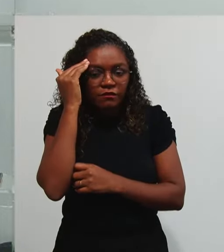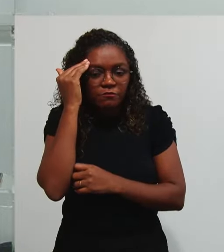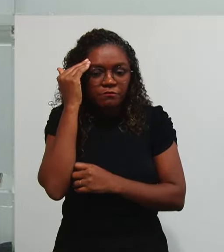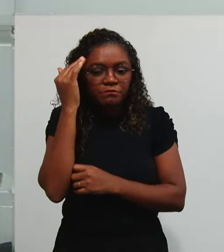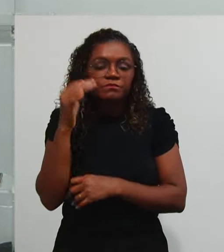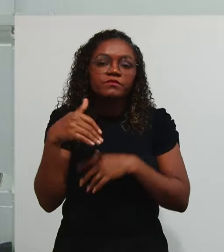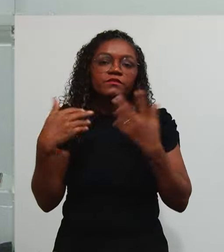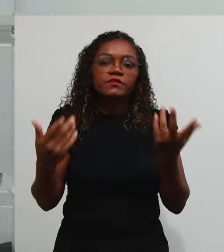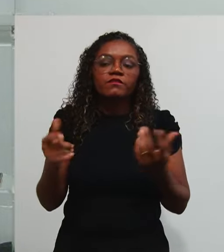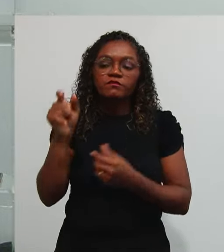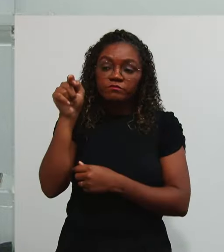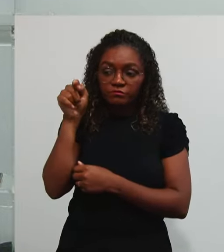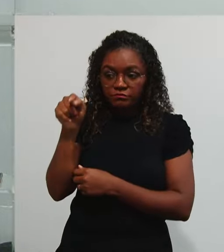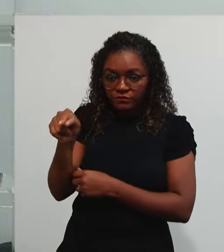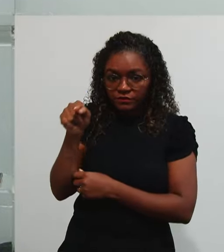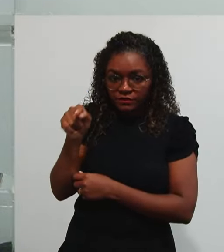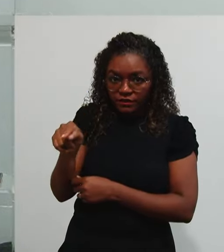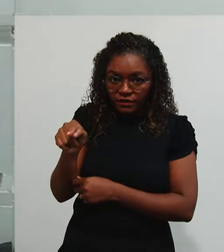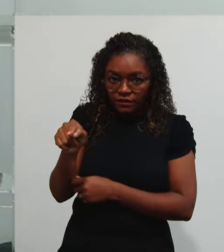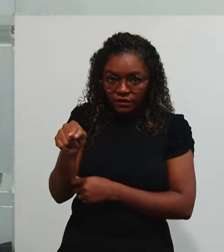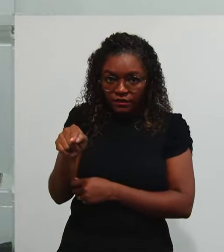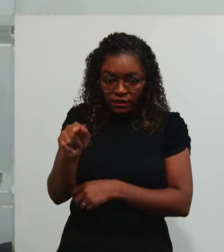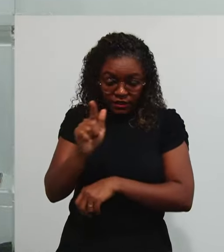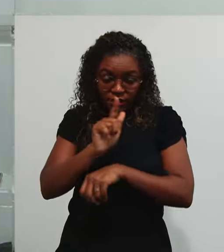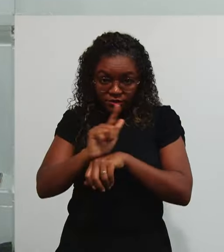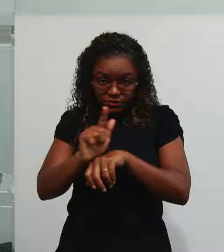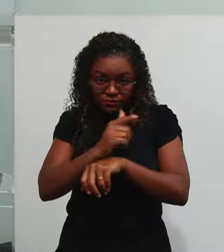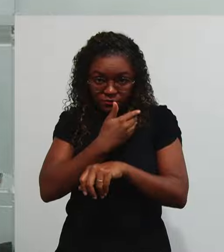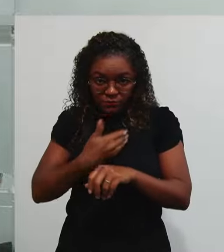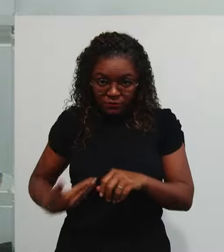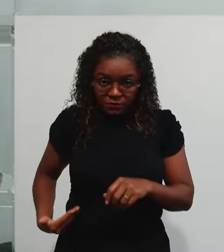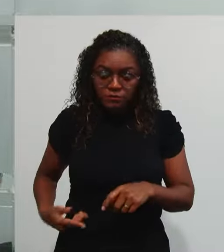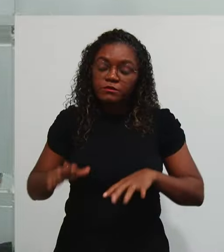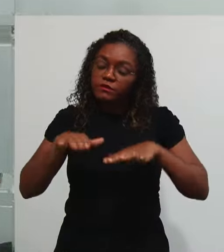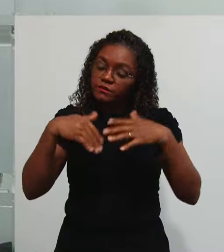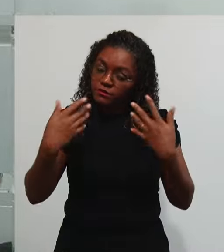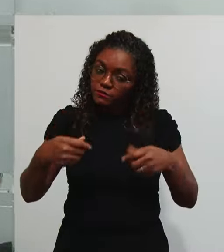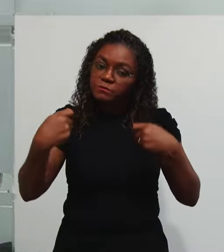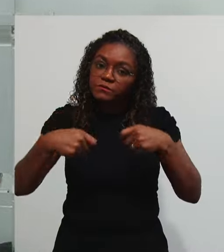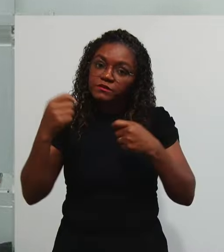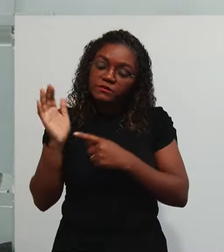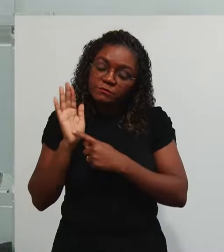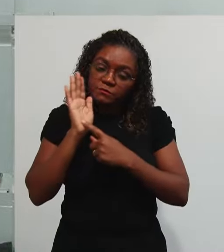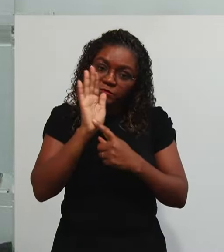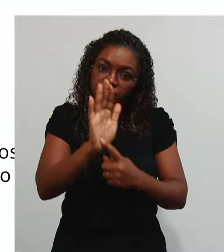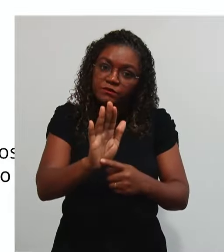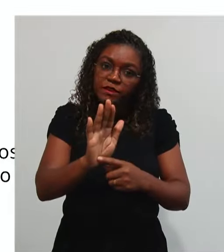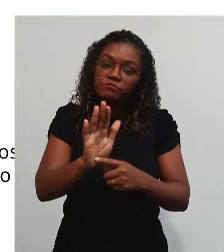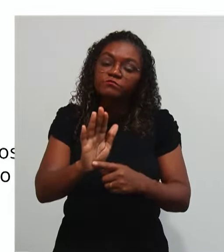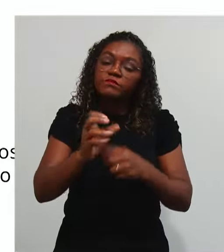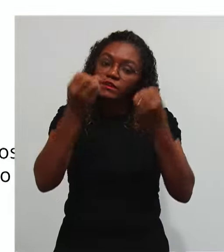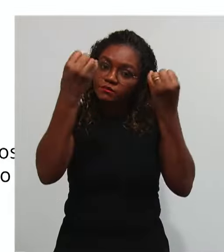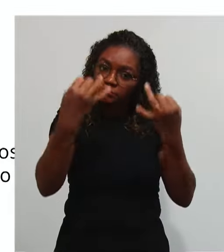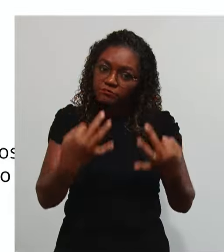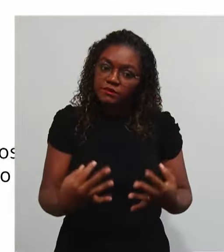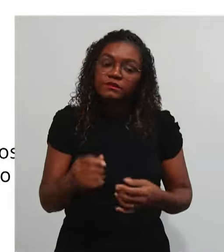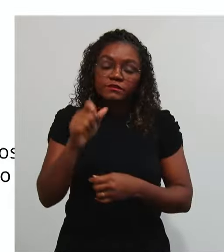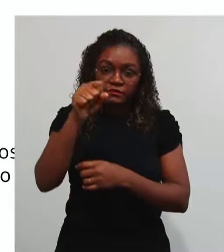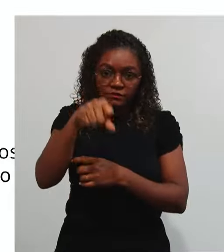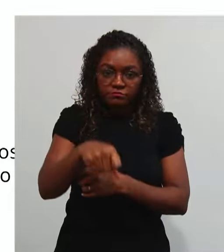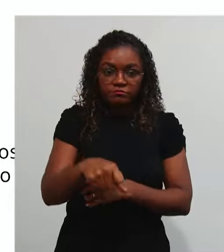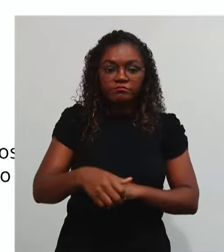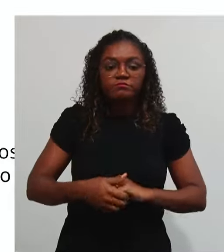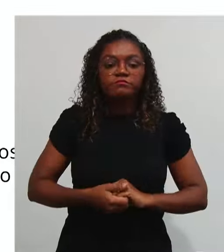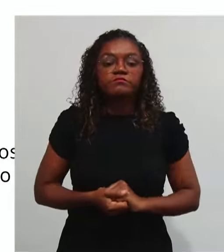Constitucional E entrega Então A O povo A explicação Dos seus atos Posto isso